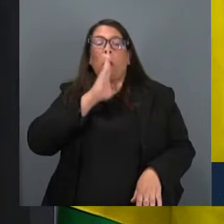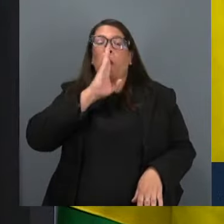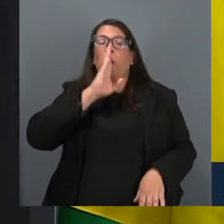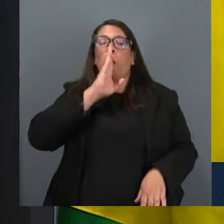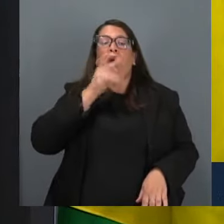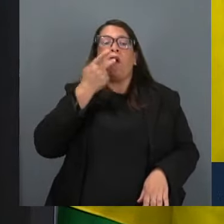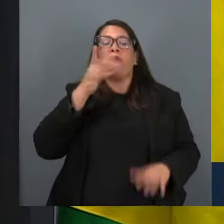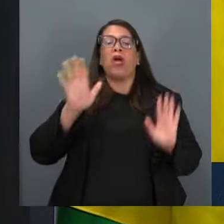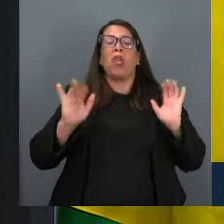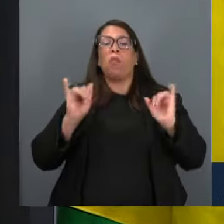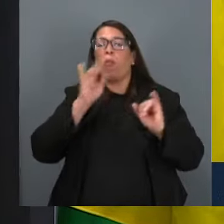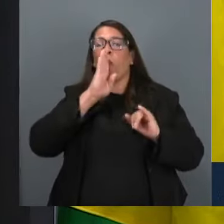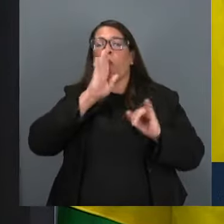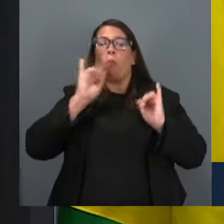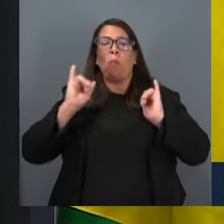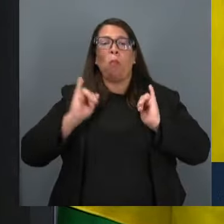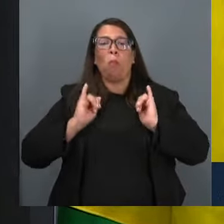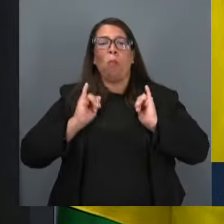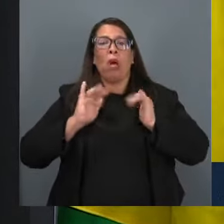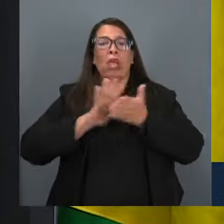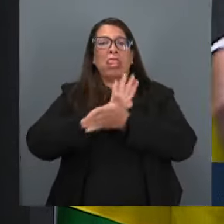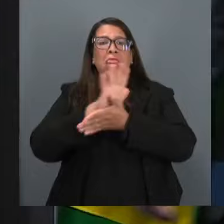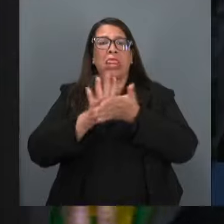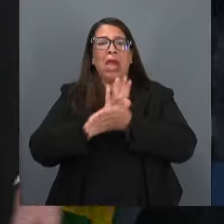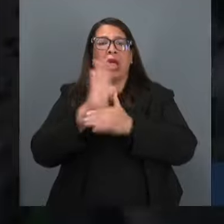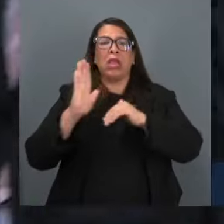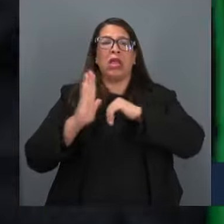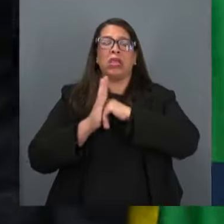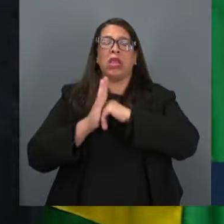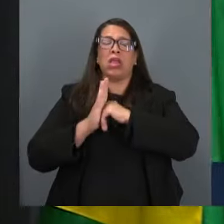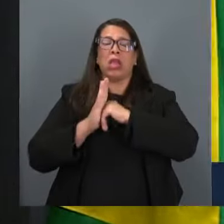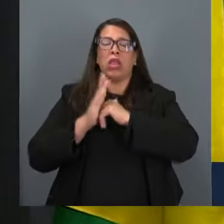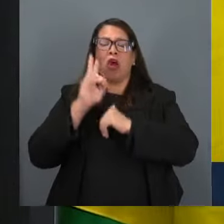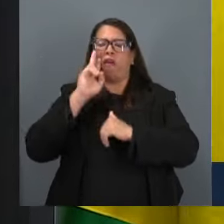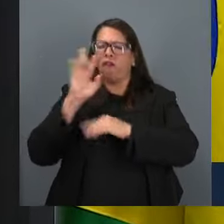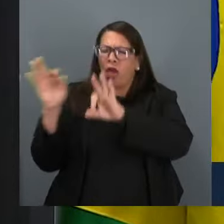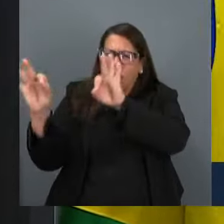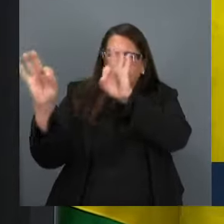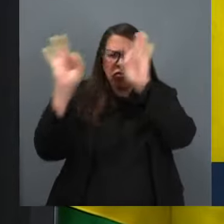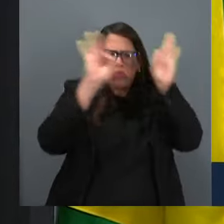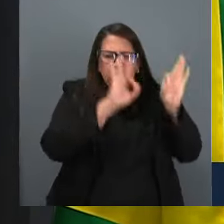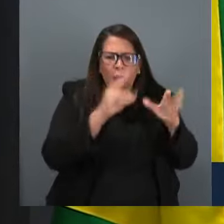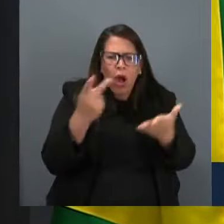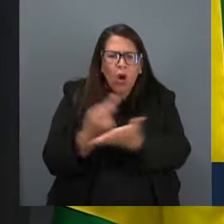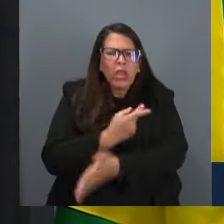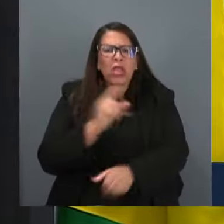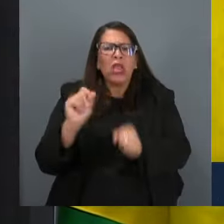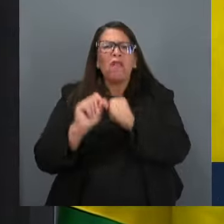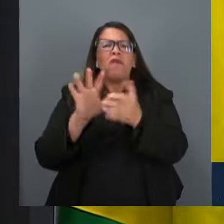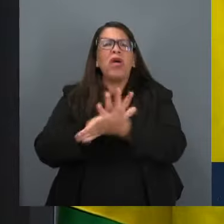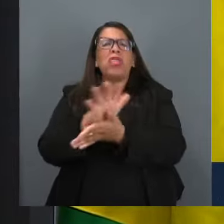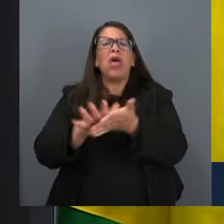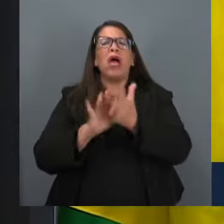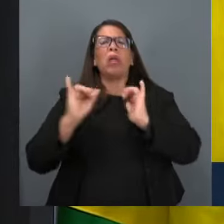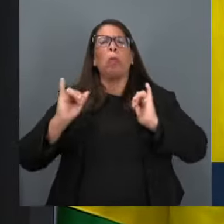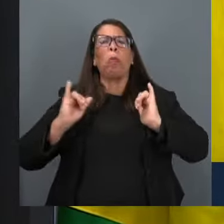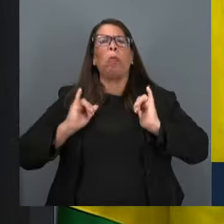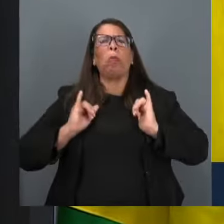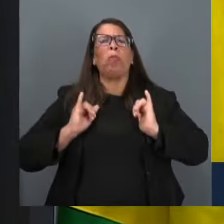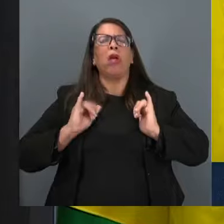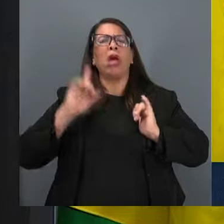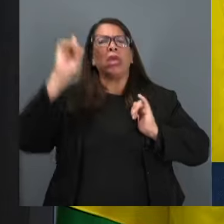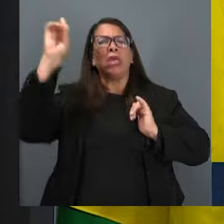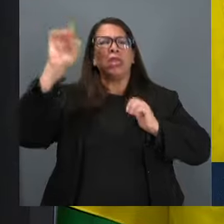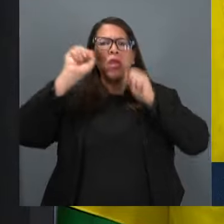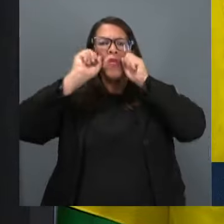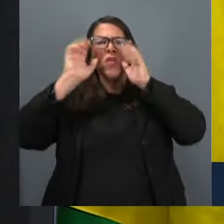aqui do Senado Federal, vendo tudo isso acontecer, que Deus nos